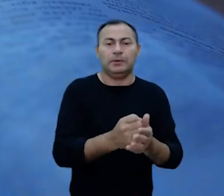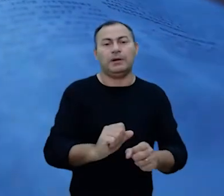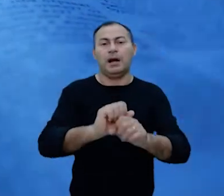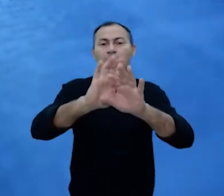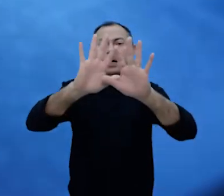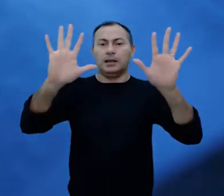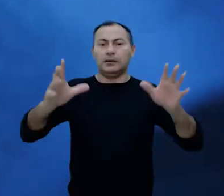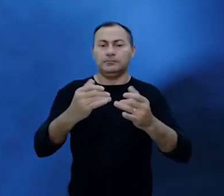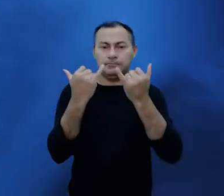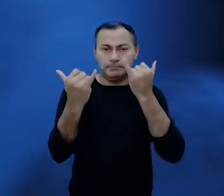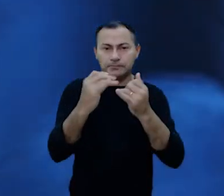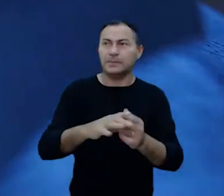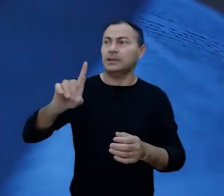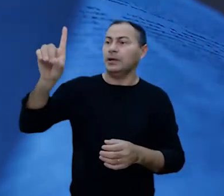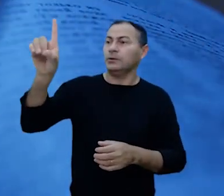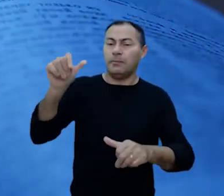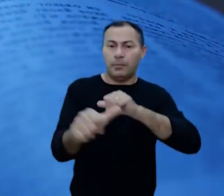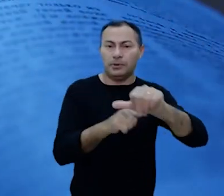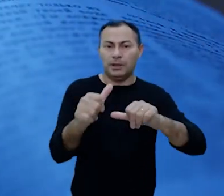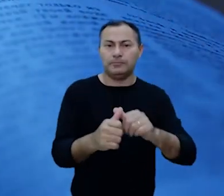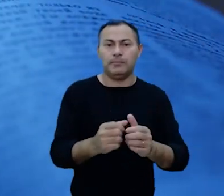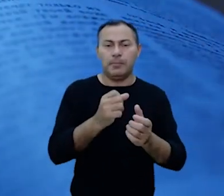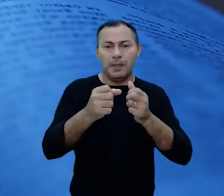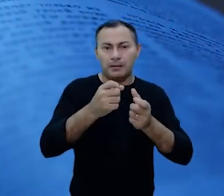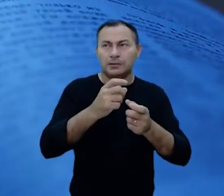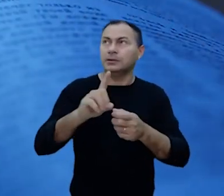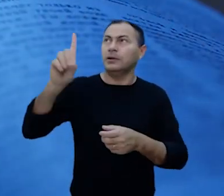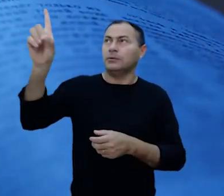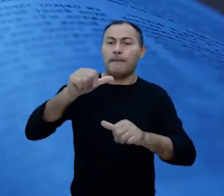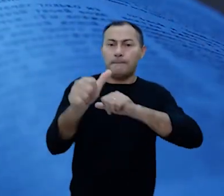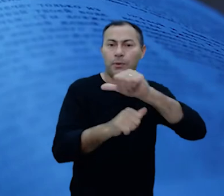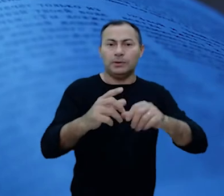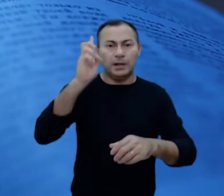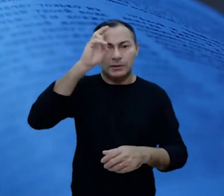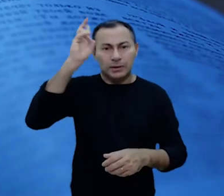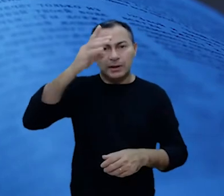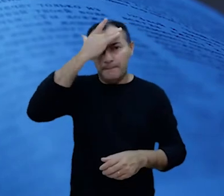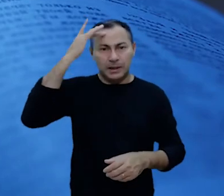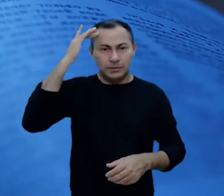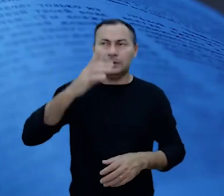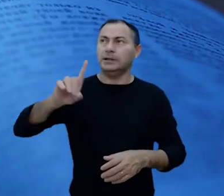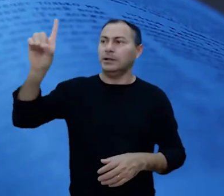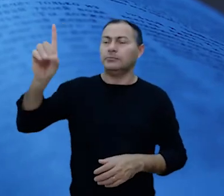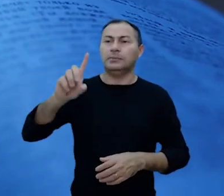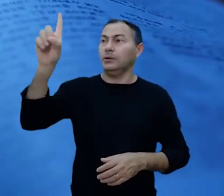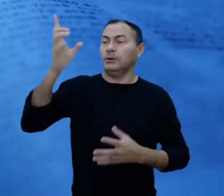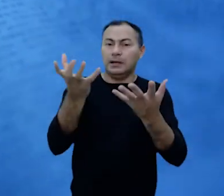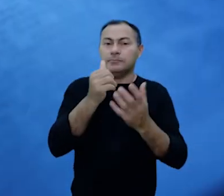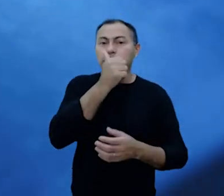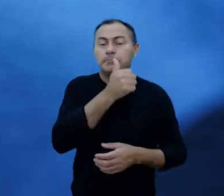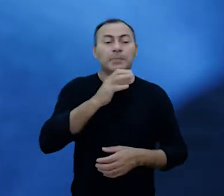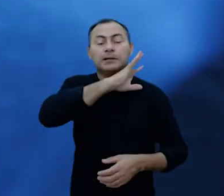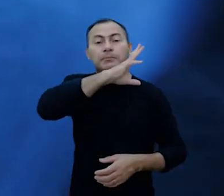Novo Testamento, fica óbvio que os requerimentos de Deus mudaram. Os requerimentos divinos de Deus mudaram na história do homem e Deus.